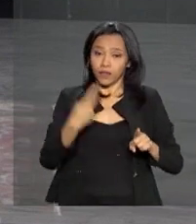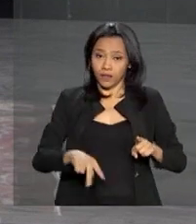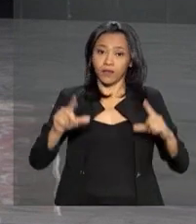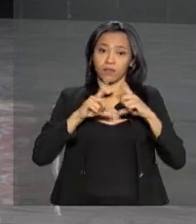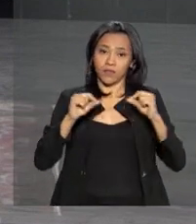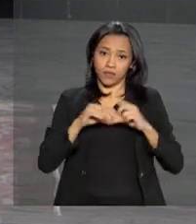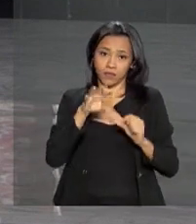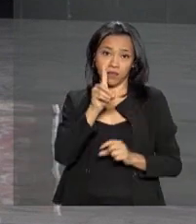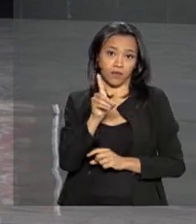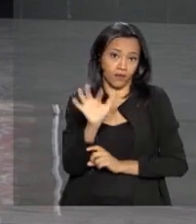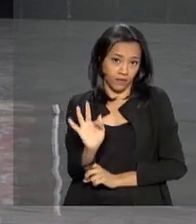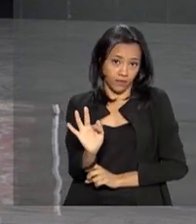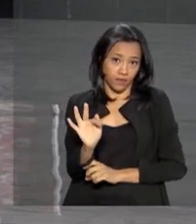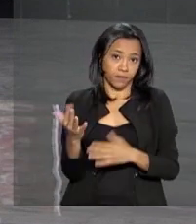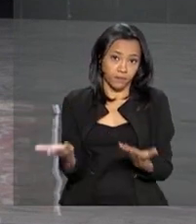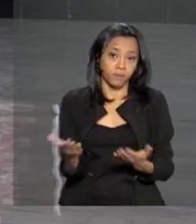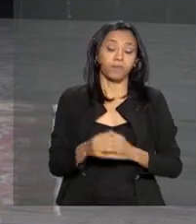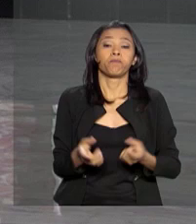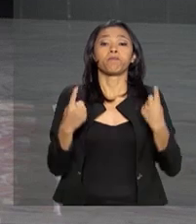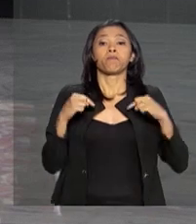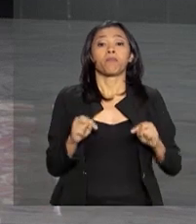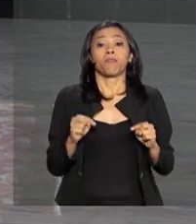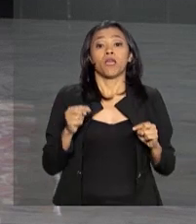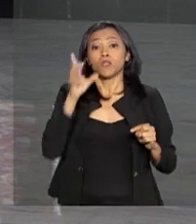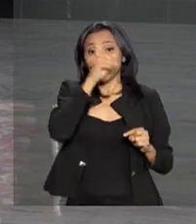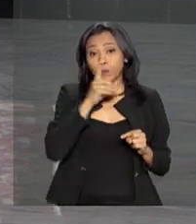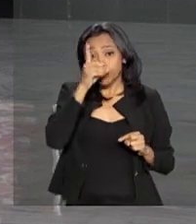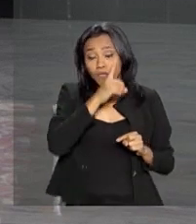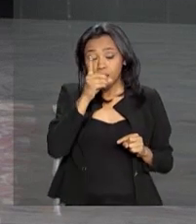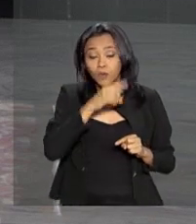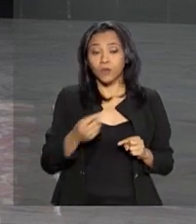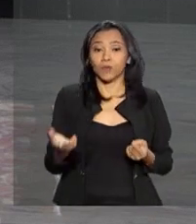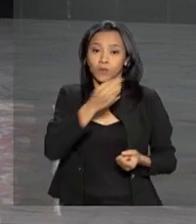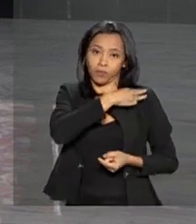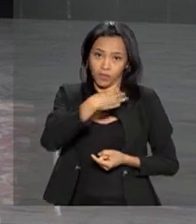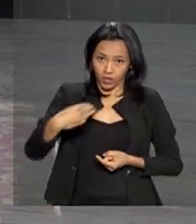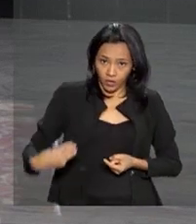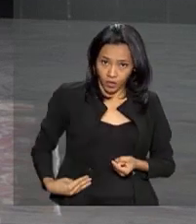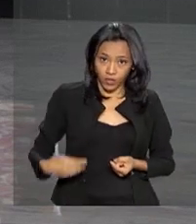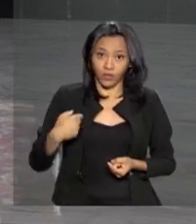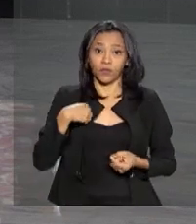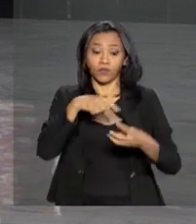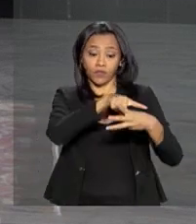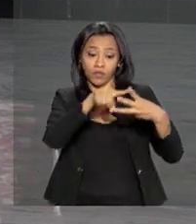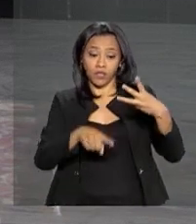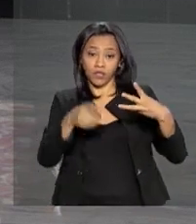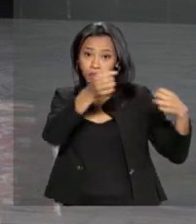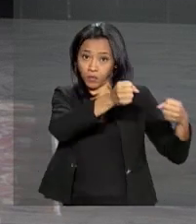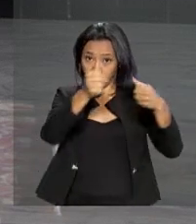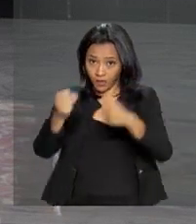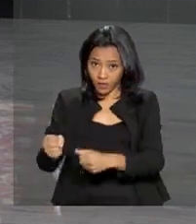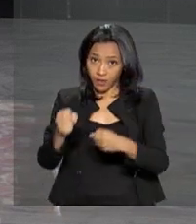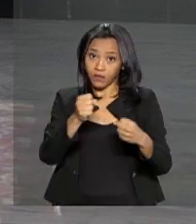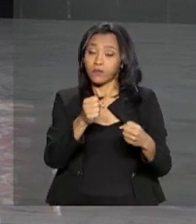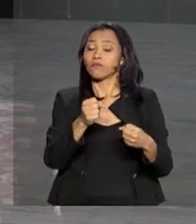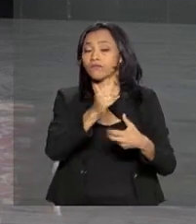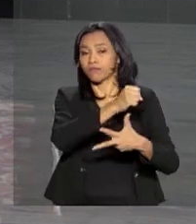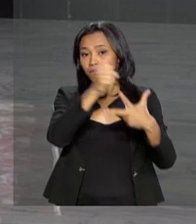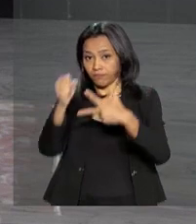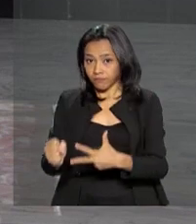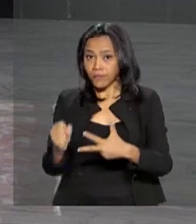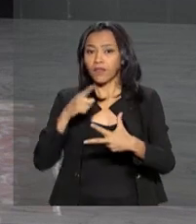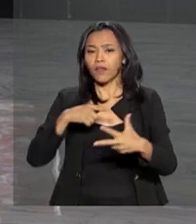Federal. E neste domingo, ministros dos Poderes Executivo e Judiciário se reuniram com